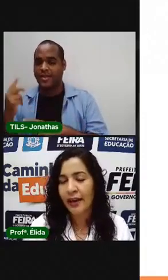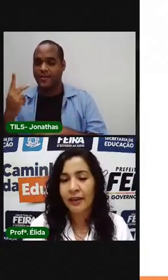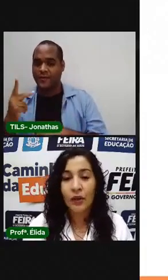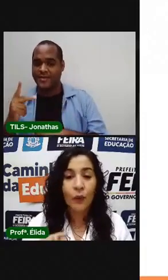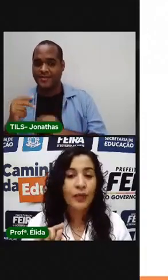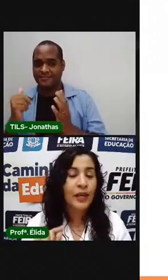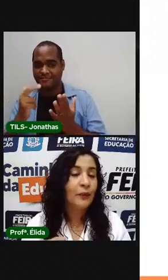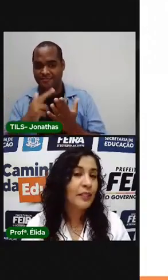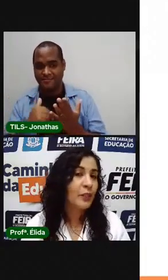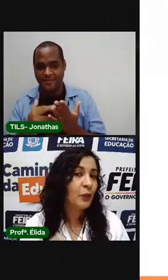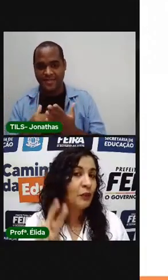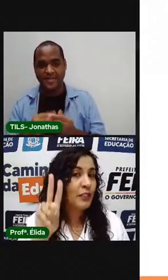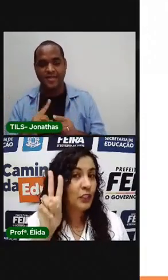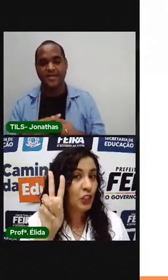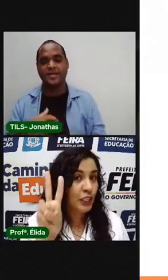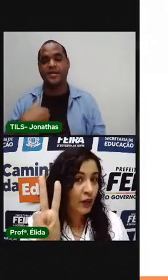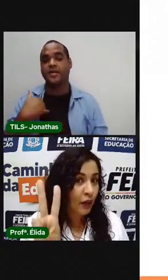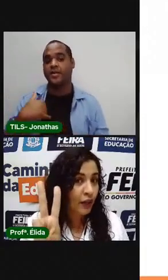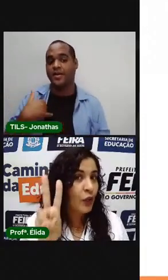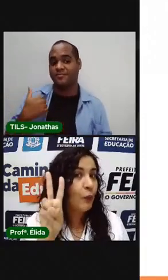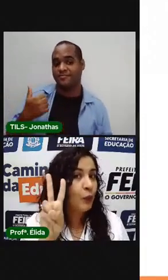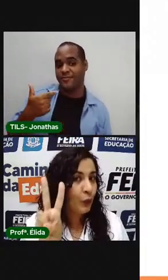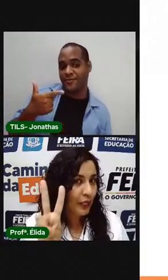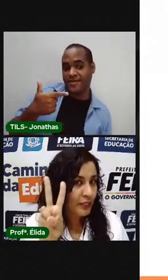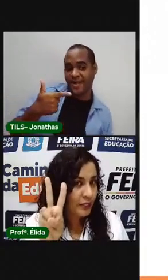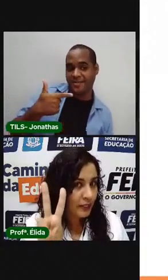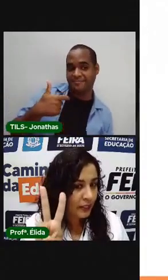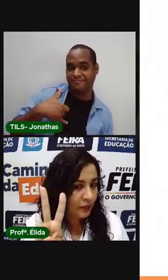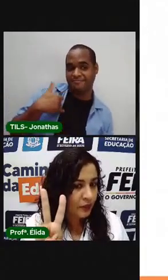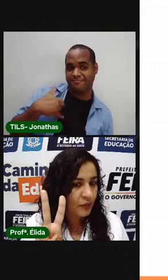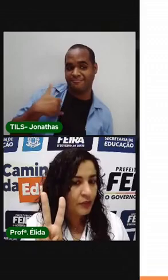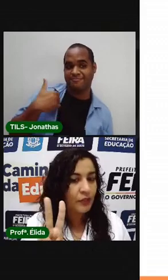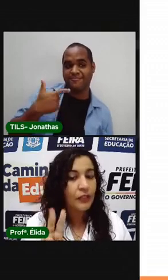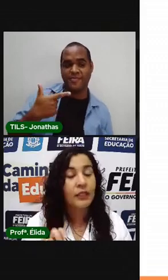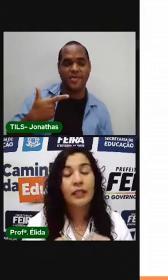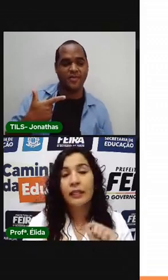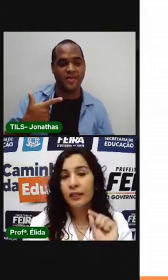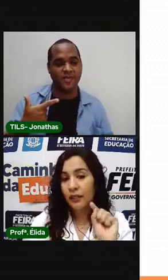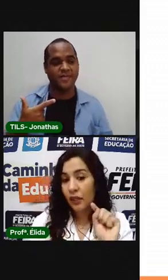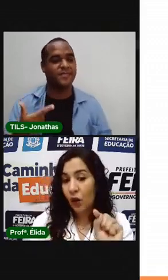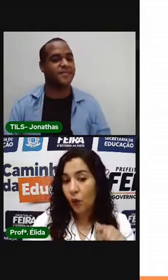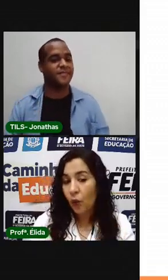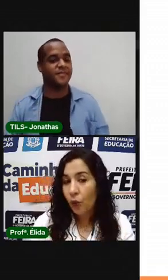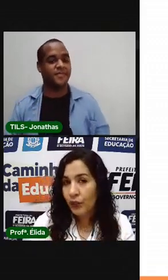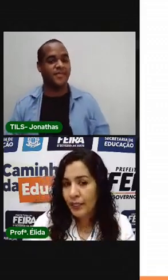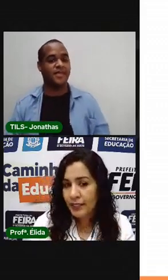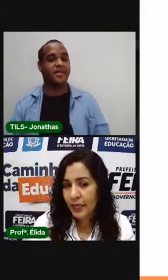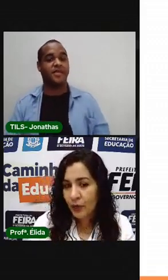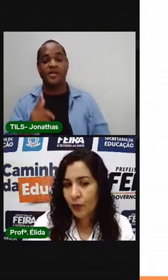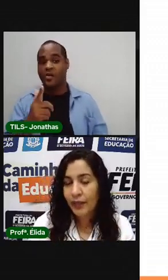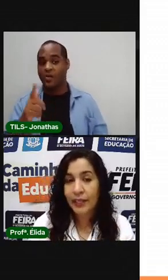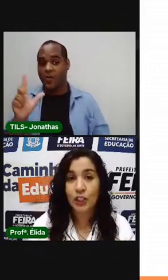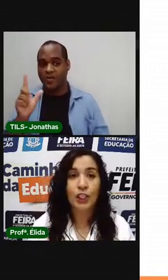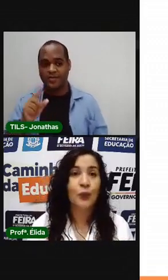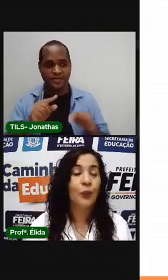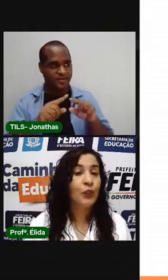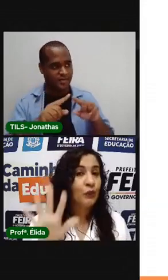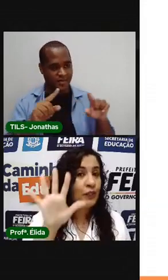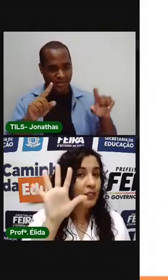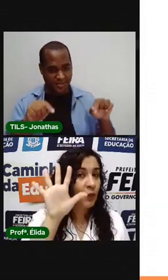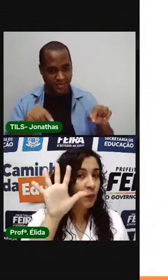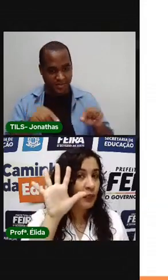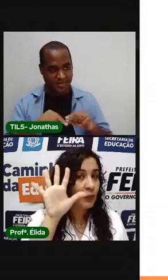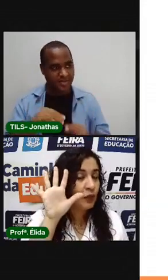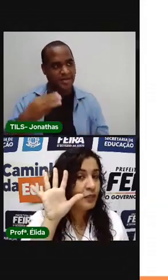desenhar. O que aconteceu quando você tinha. Dois anos. O terceiro quadradinho.